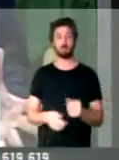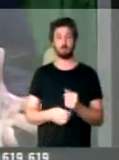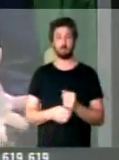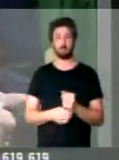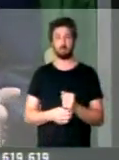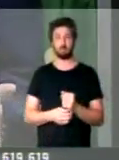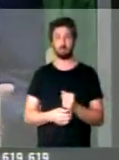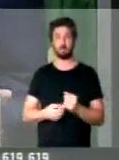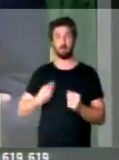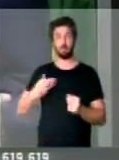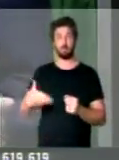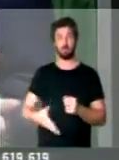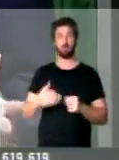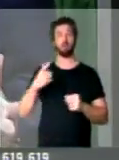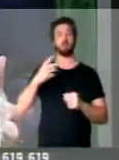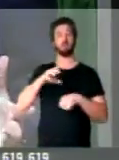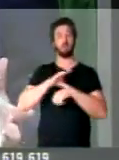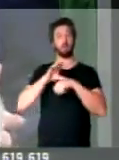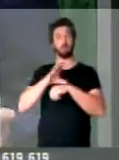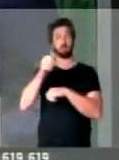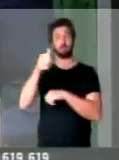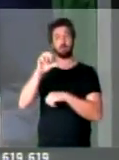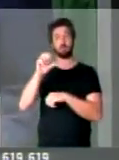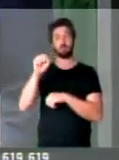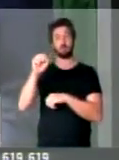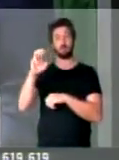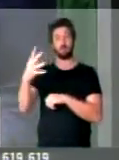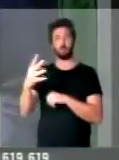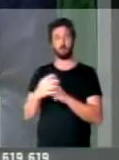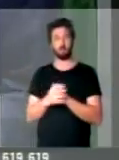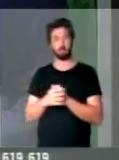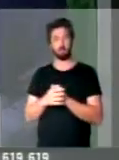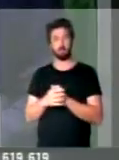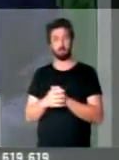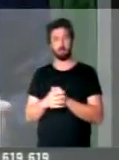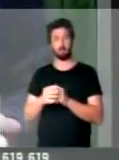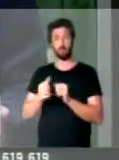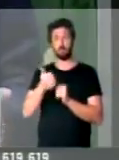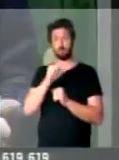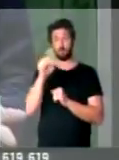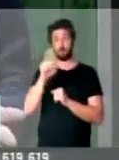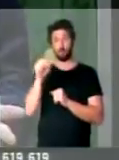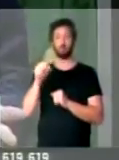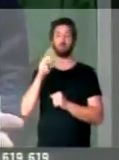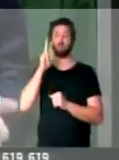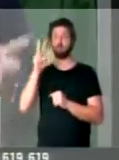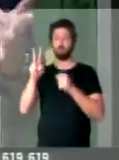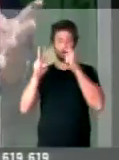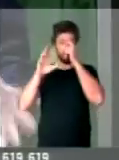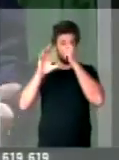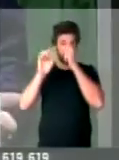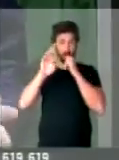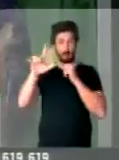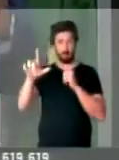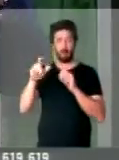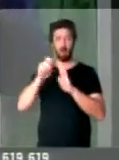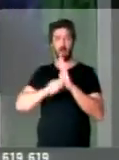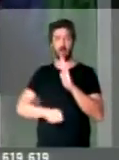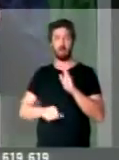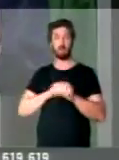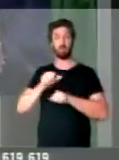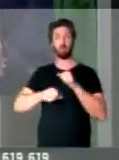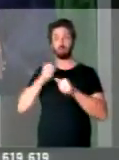Eu vivi aqui a Constituinte. E quantas vezes o Bernardo Cabral, o relator, mudou de texto na